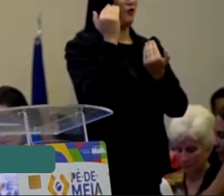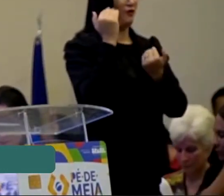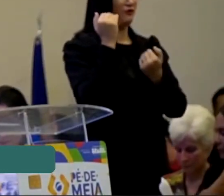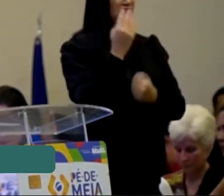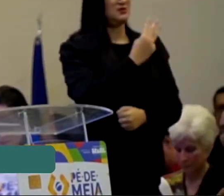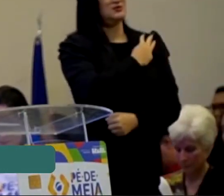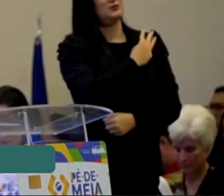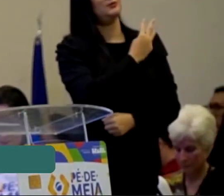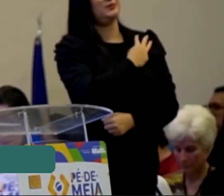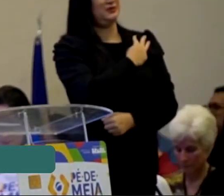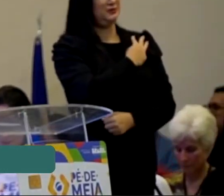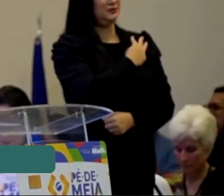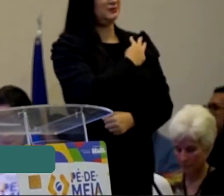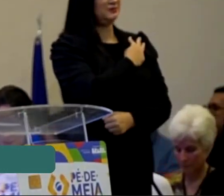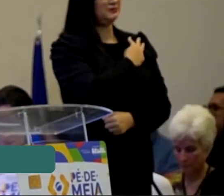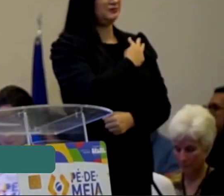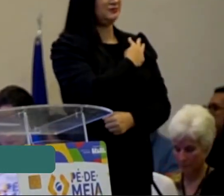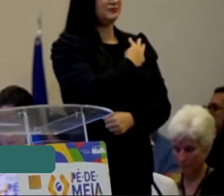Médio Brasileiro.